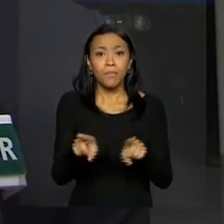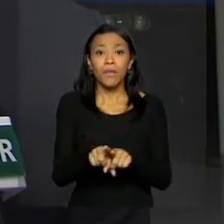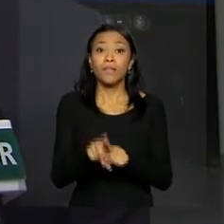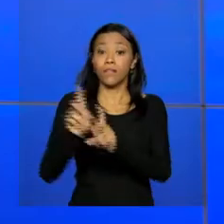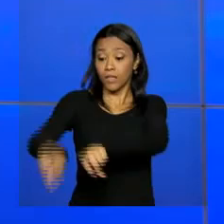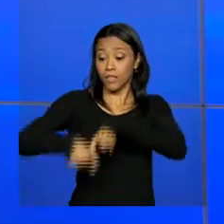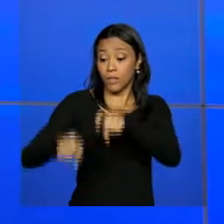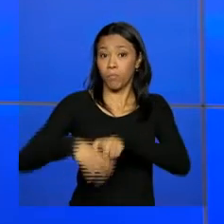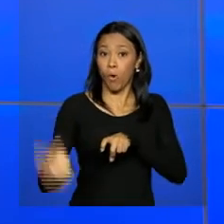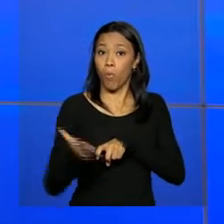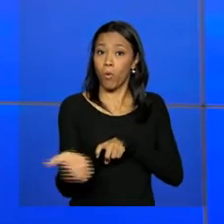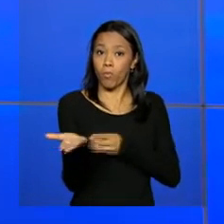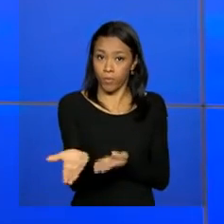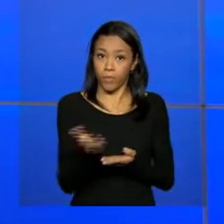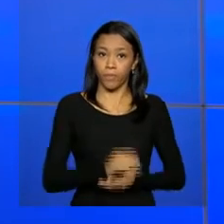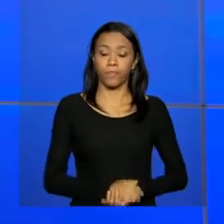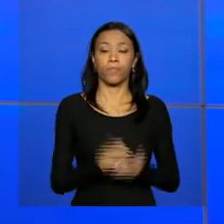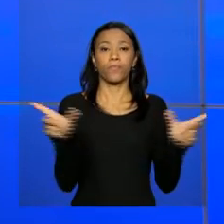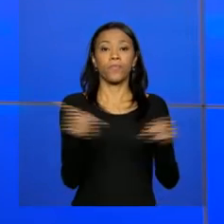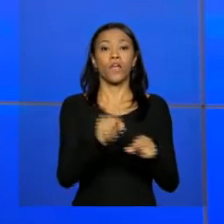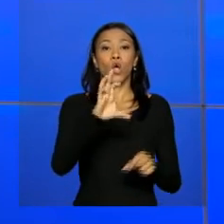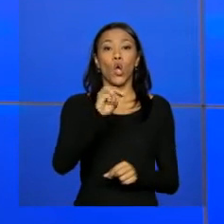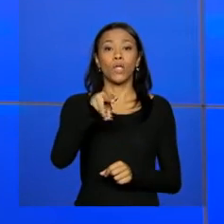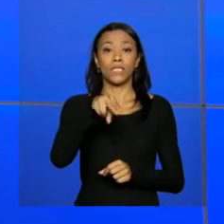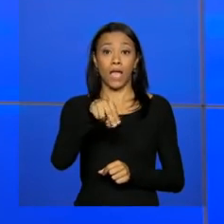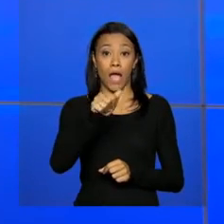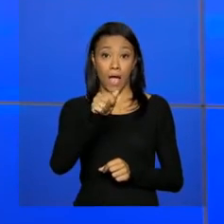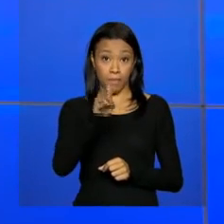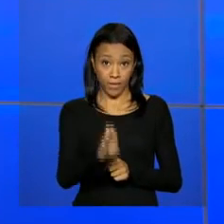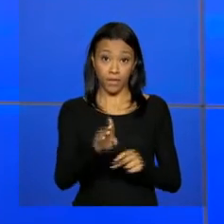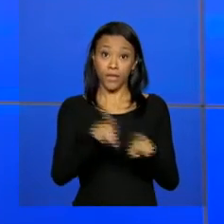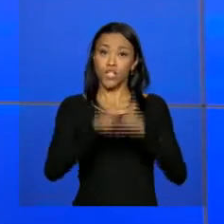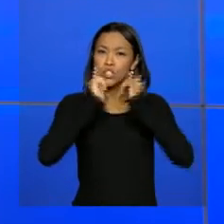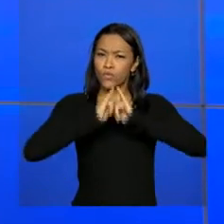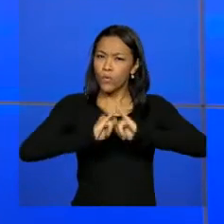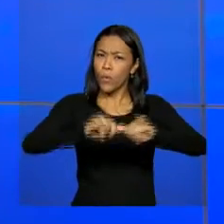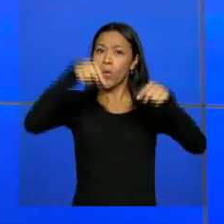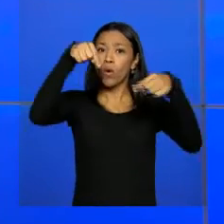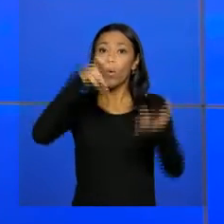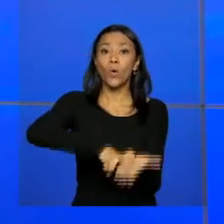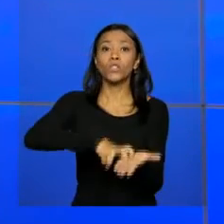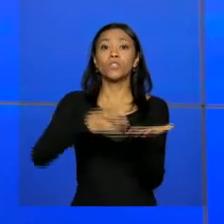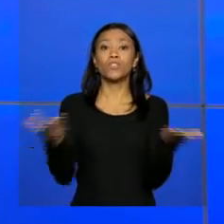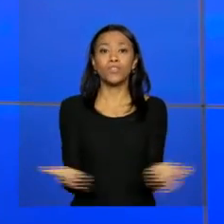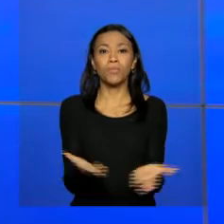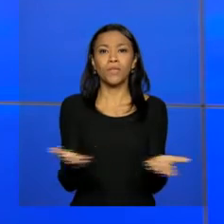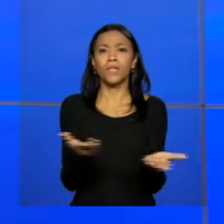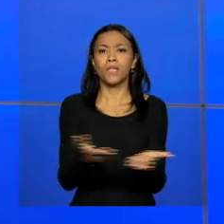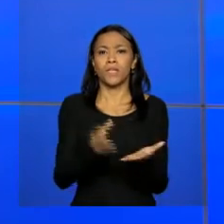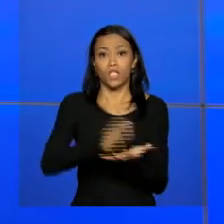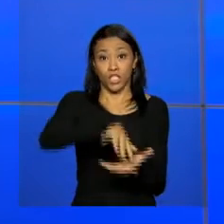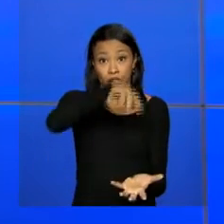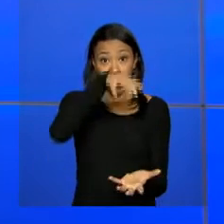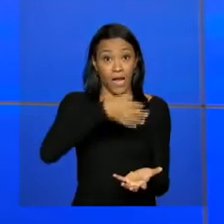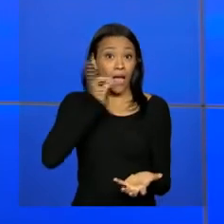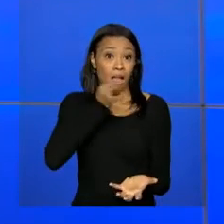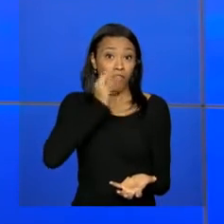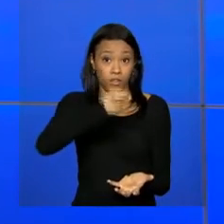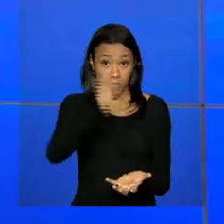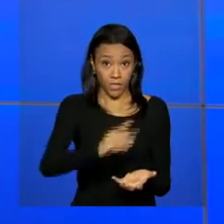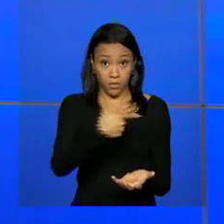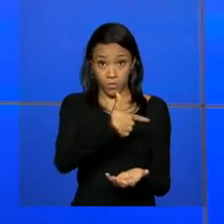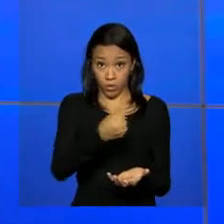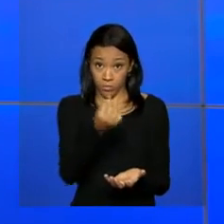agricultura. A Conab, Companhia Nacional de Abastecimento, divulgou nesta manhã a estimativa da produção de café no Brasil para